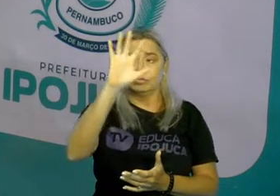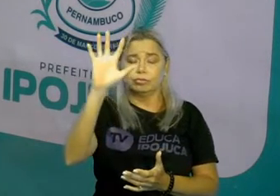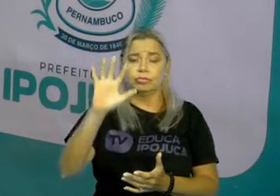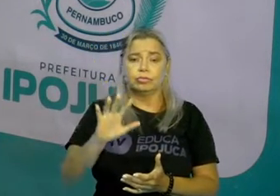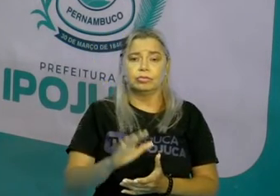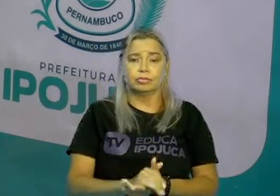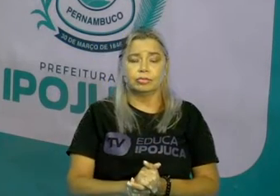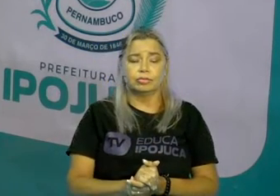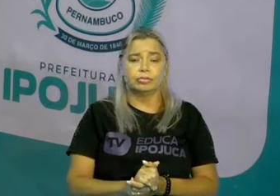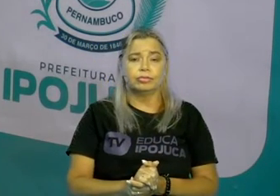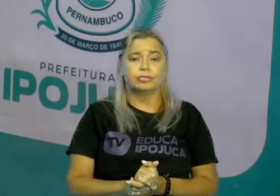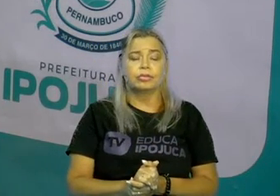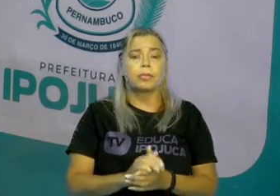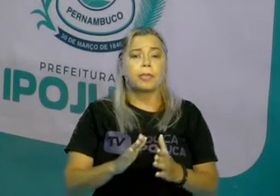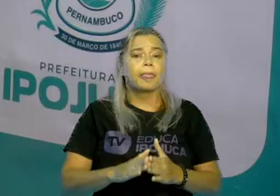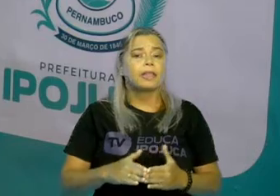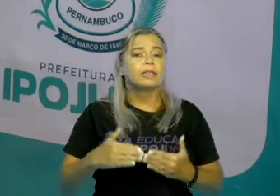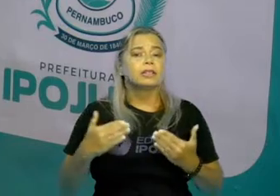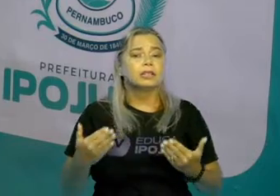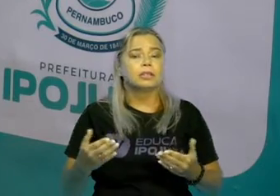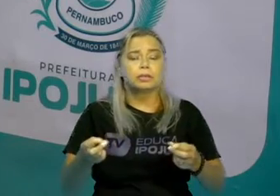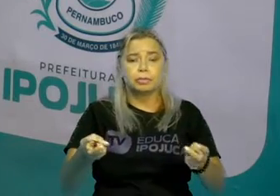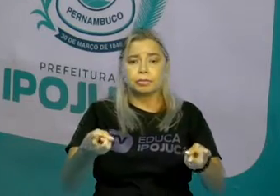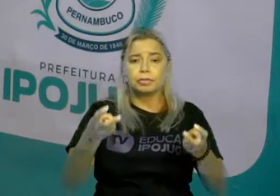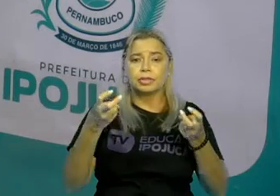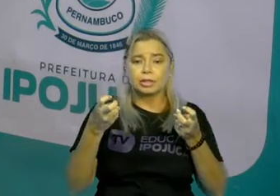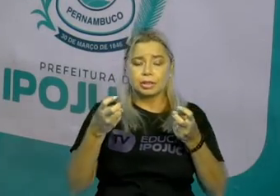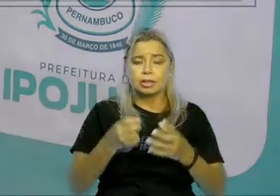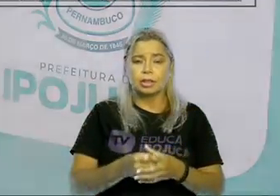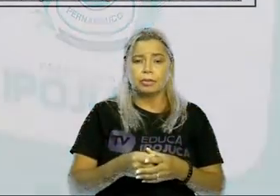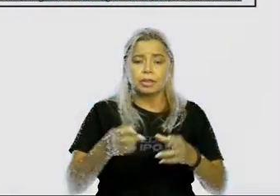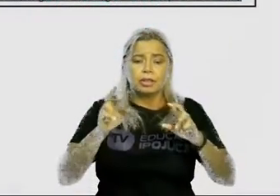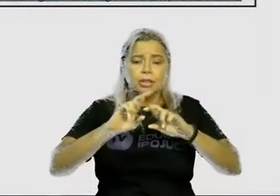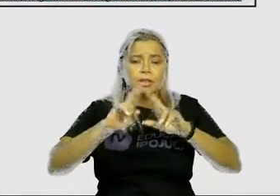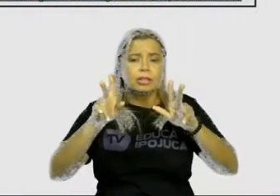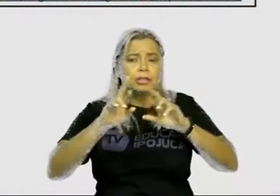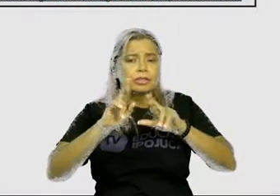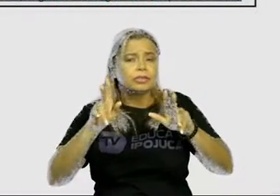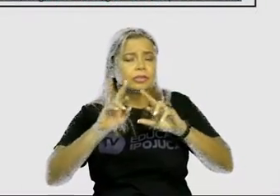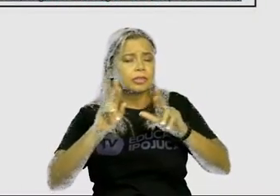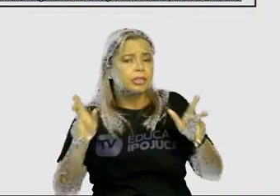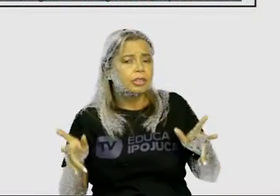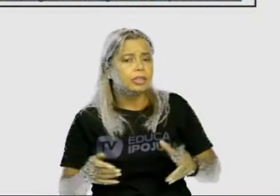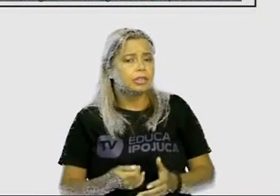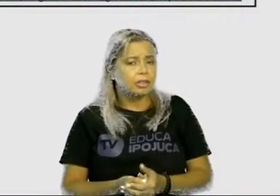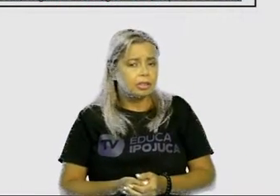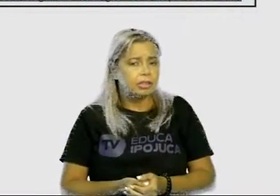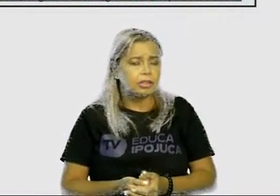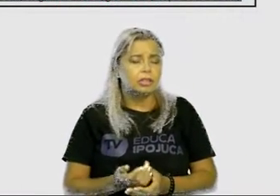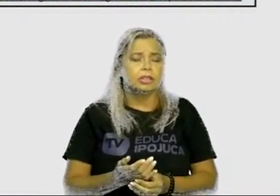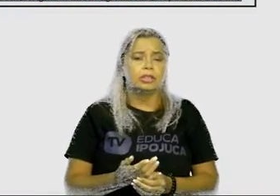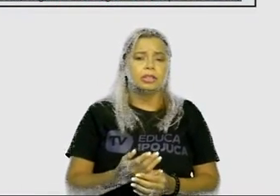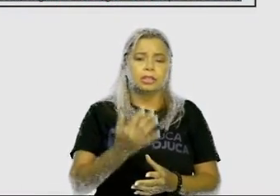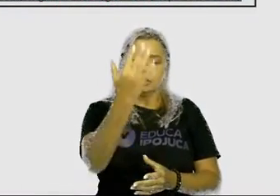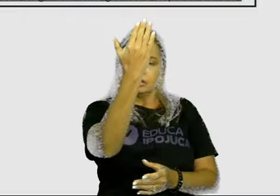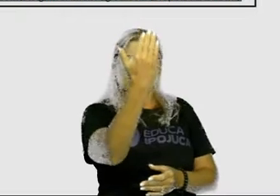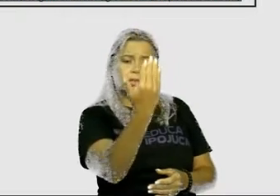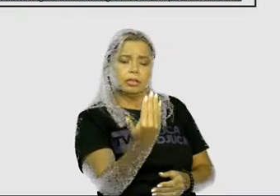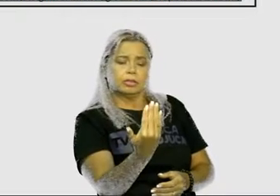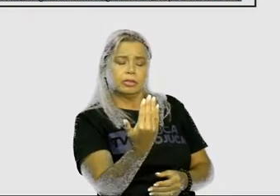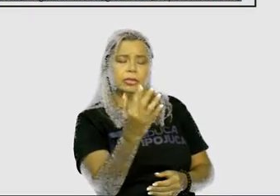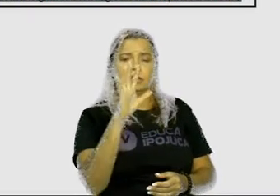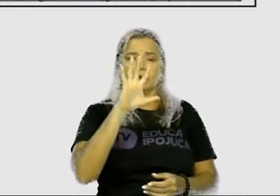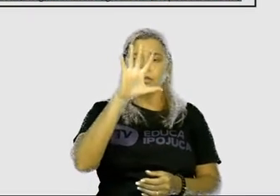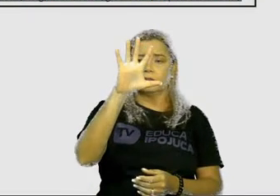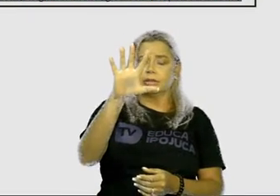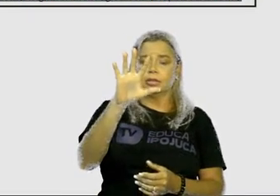Logo, a gente percebe que existe diferença quando se está no lugar do ponto de referência ou na frente da imagem,